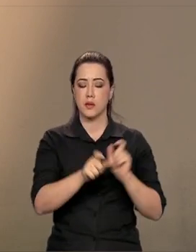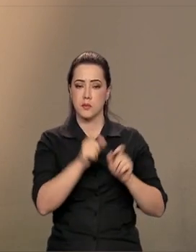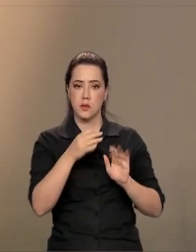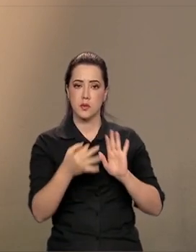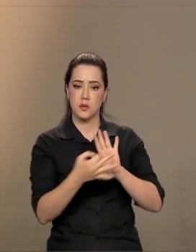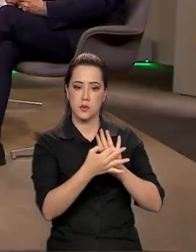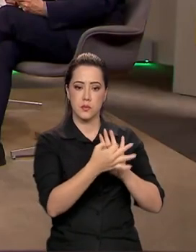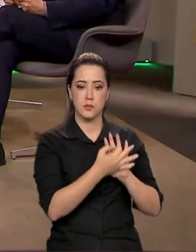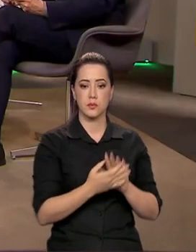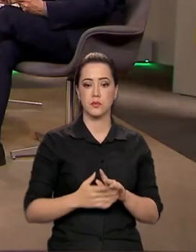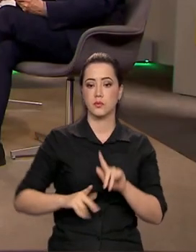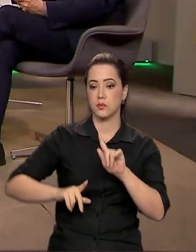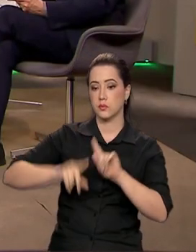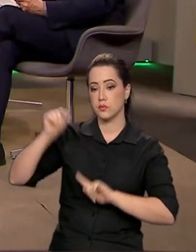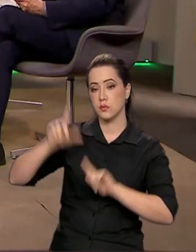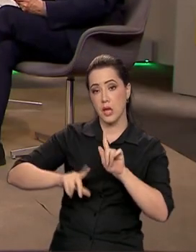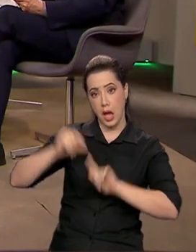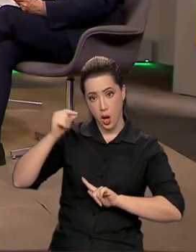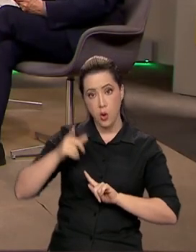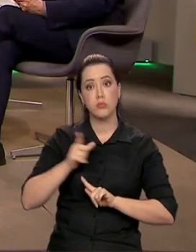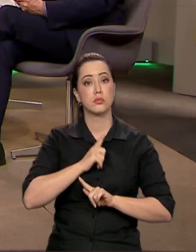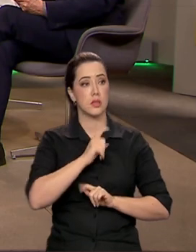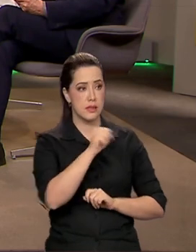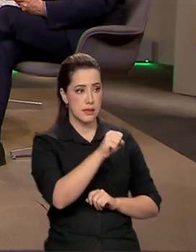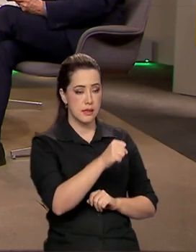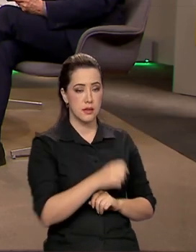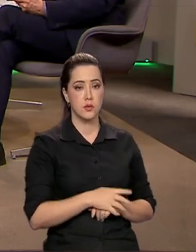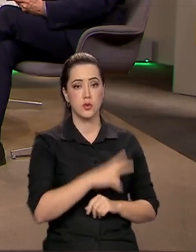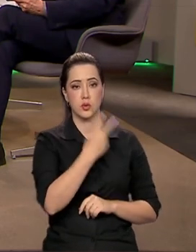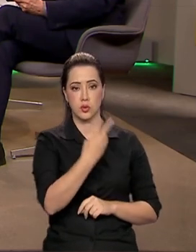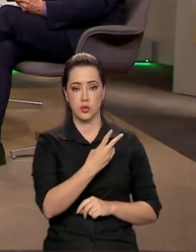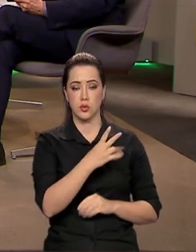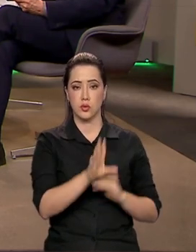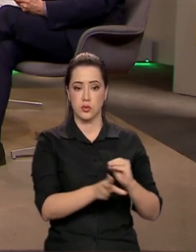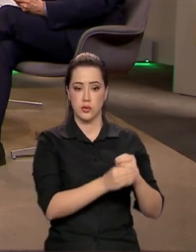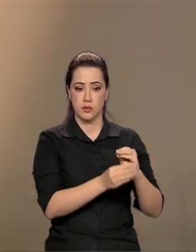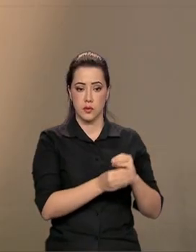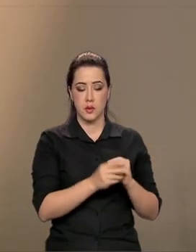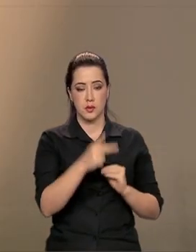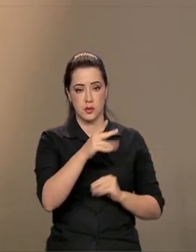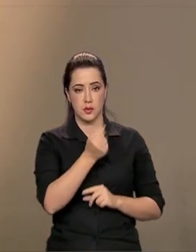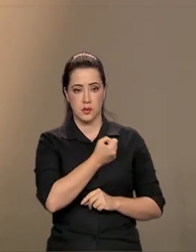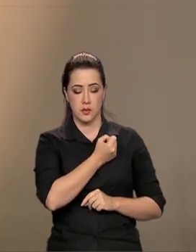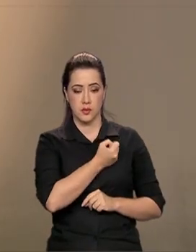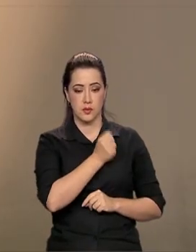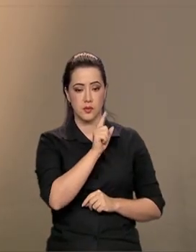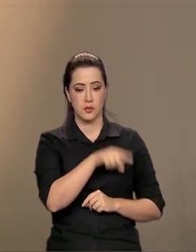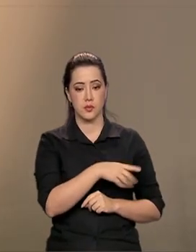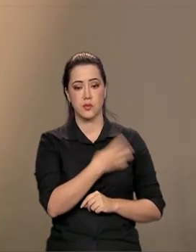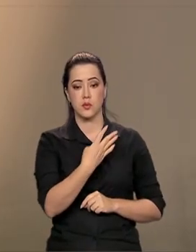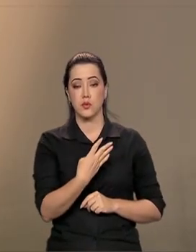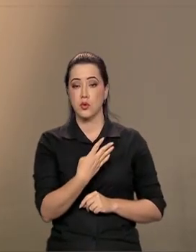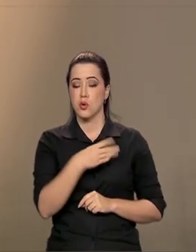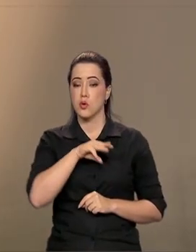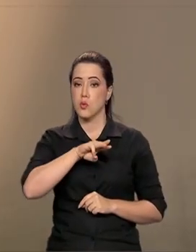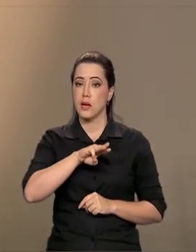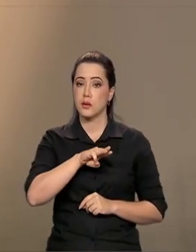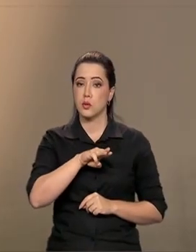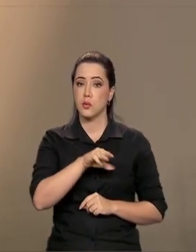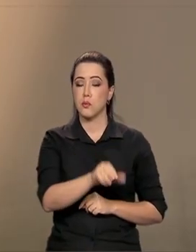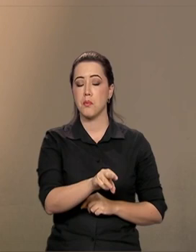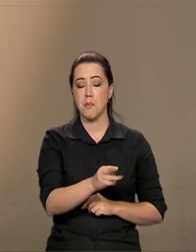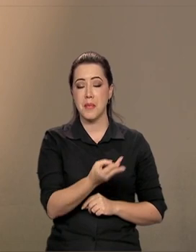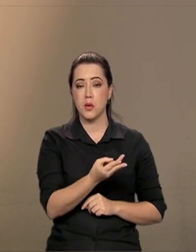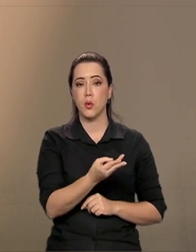Recorde, né, ministro? Recorde. Eu acrescentaria ali dois dados aos seus números, que foram 4 milhões de acessos na